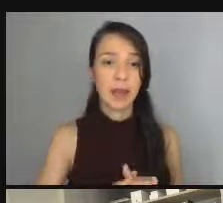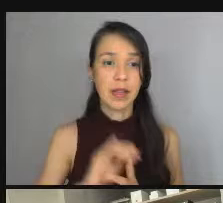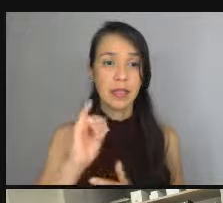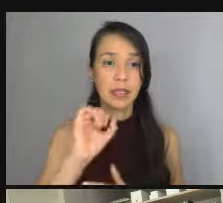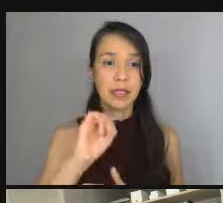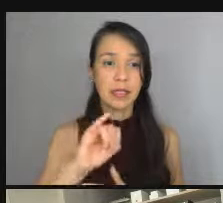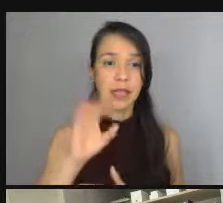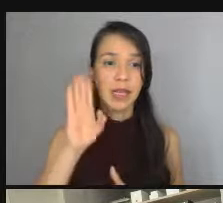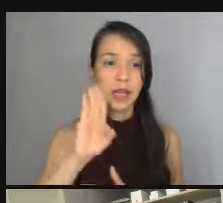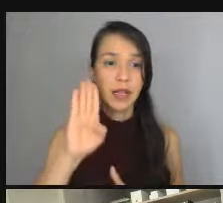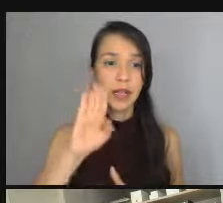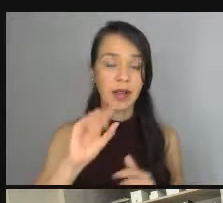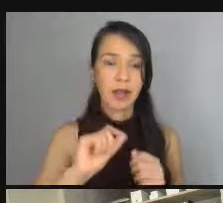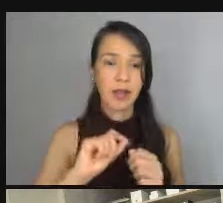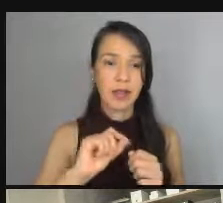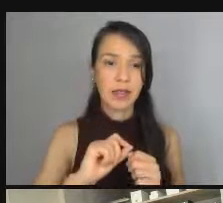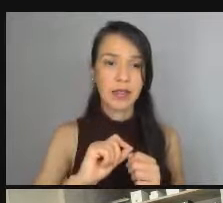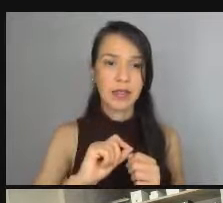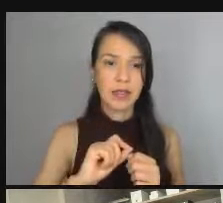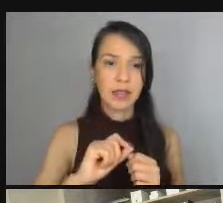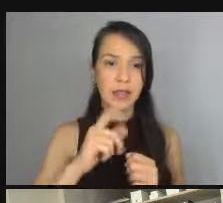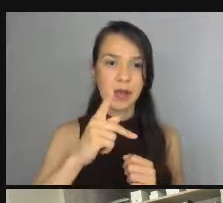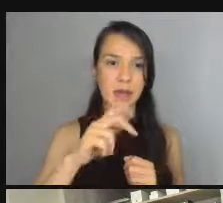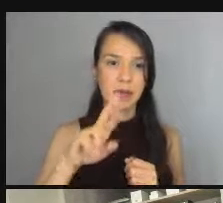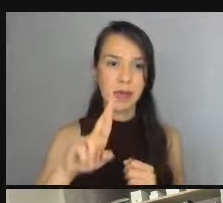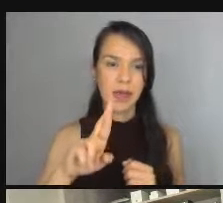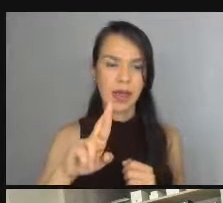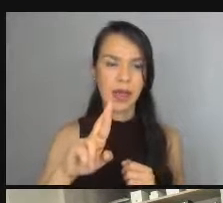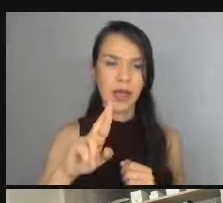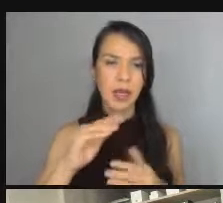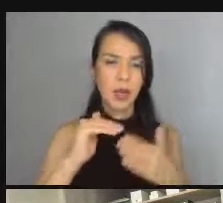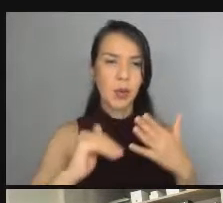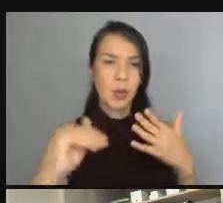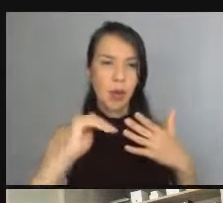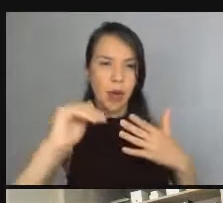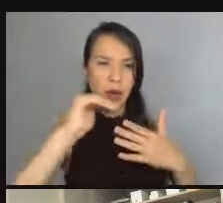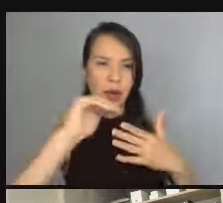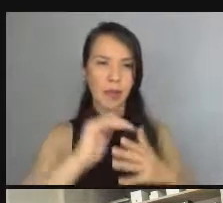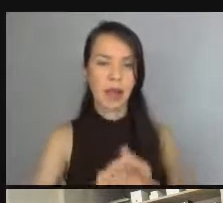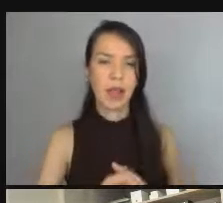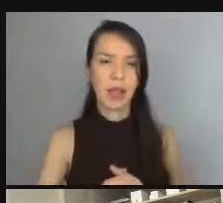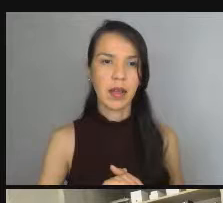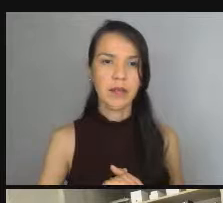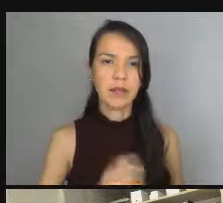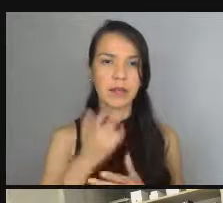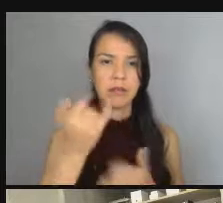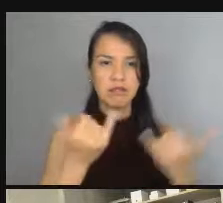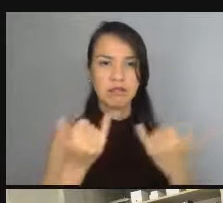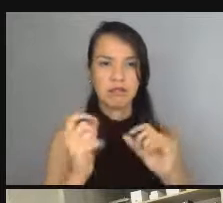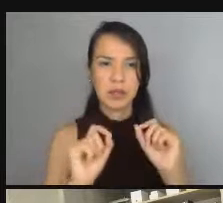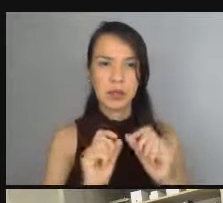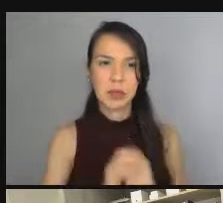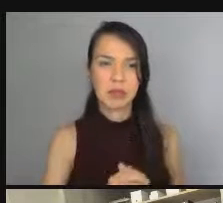fazer vários pull requests por camada. O que você diz aí para a gente?